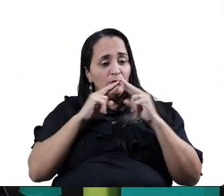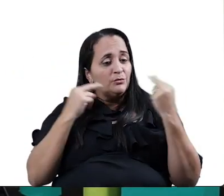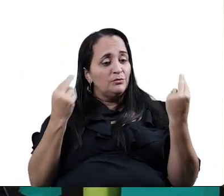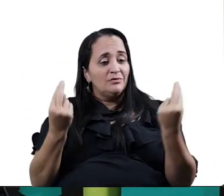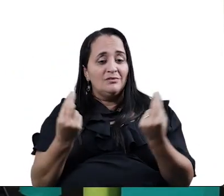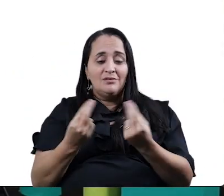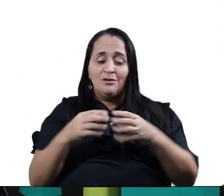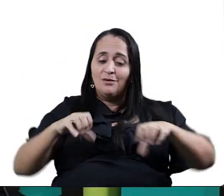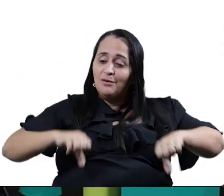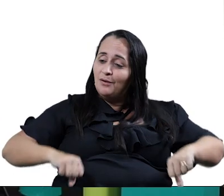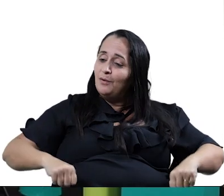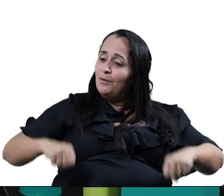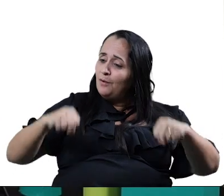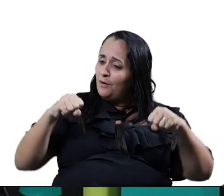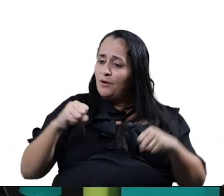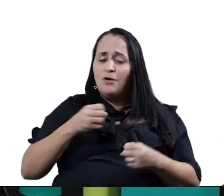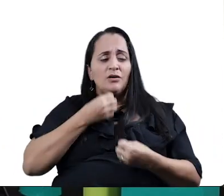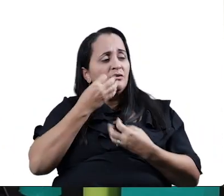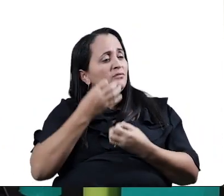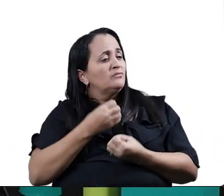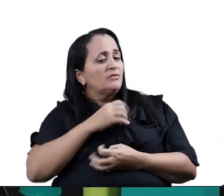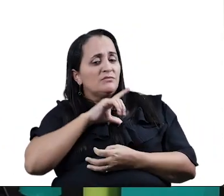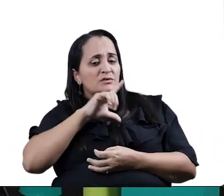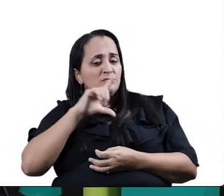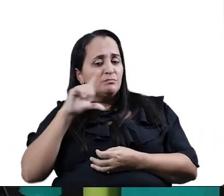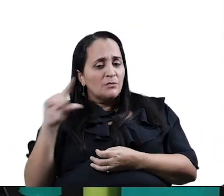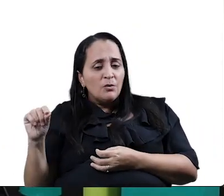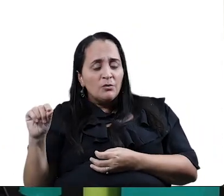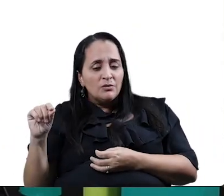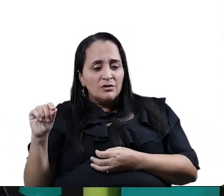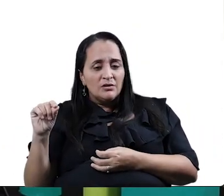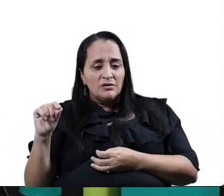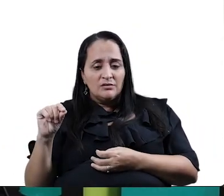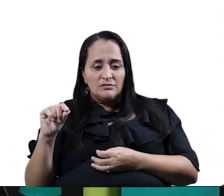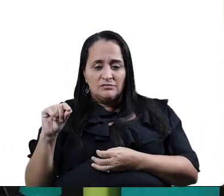verso bem bonito, diga adeus e vá-se embora.